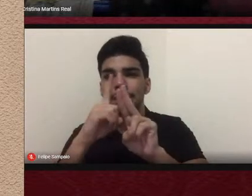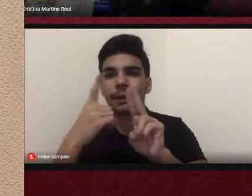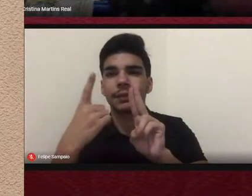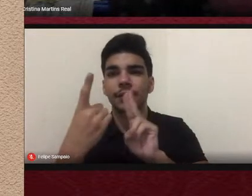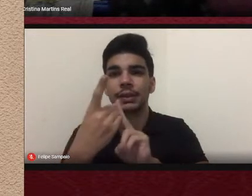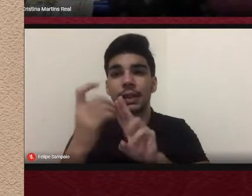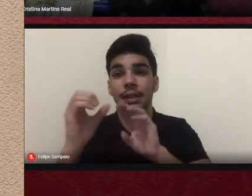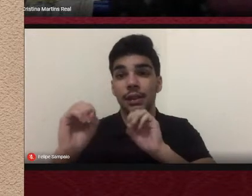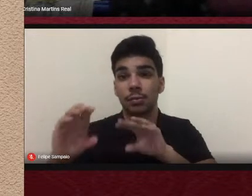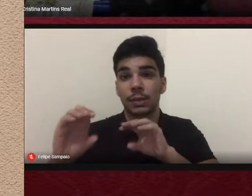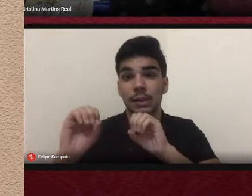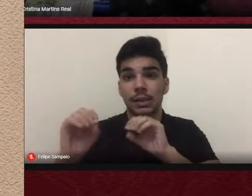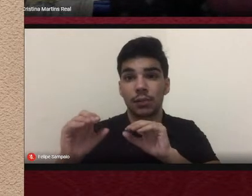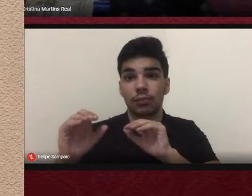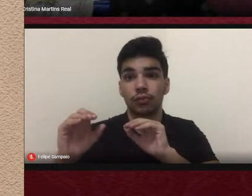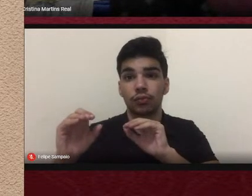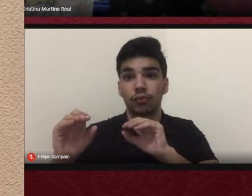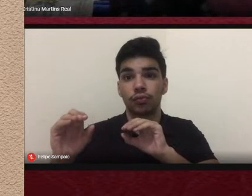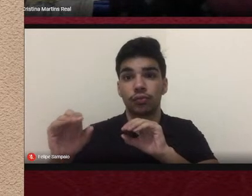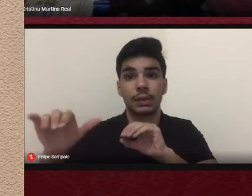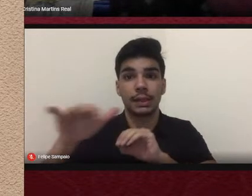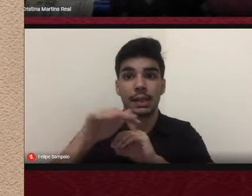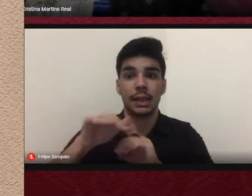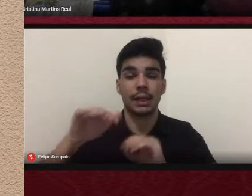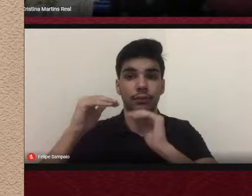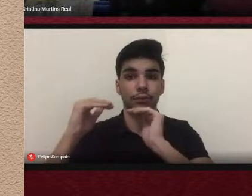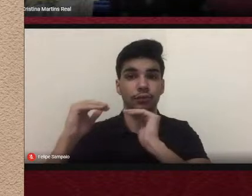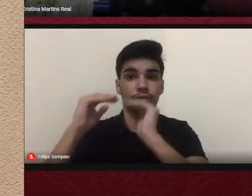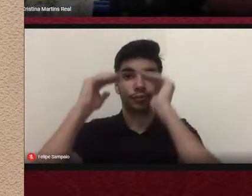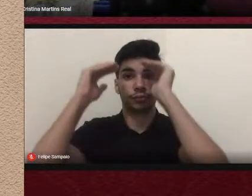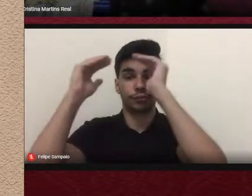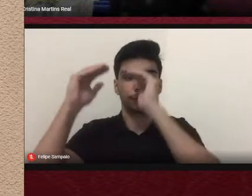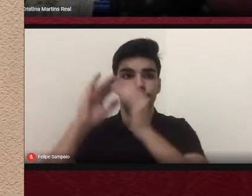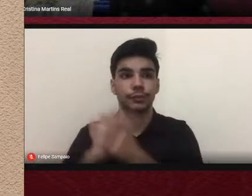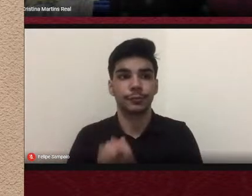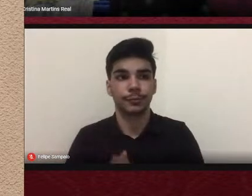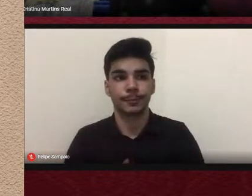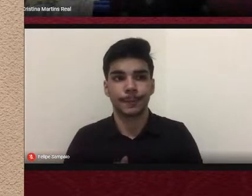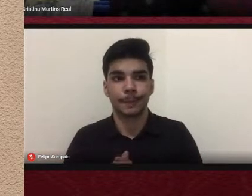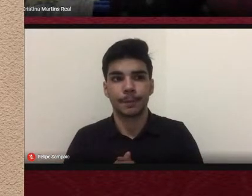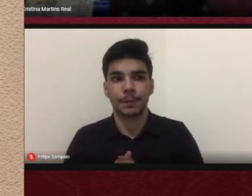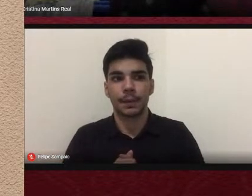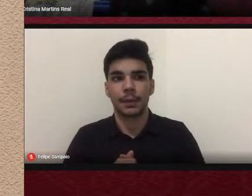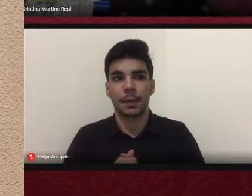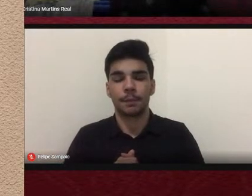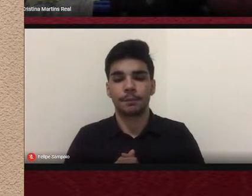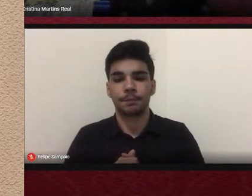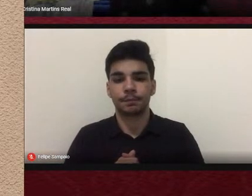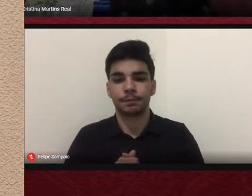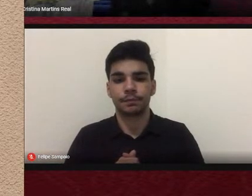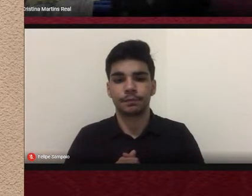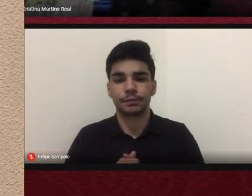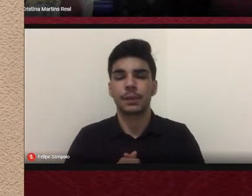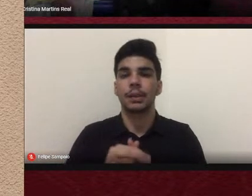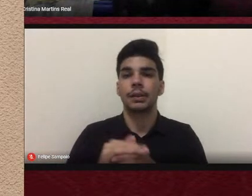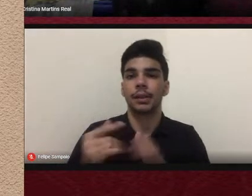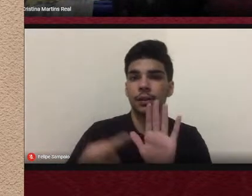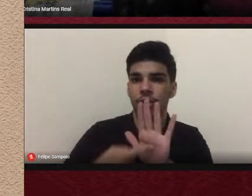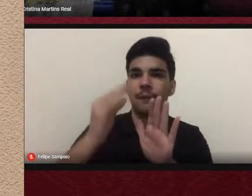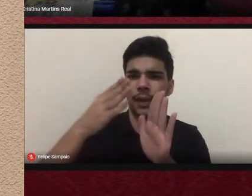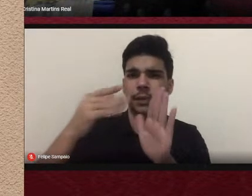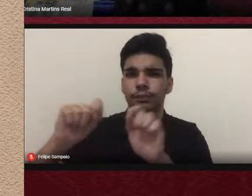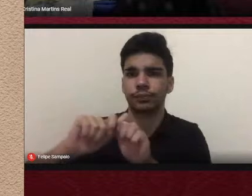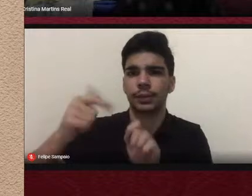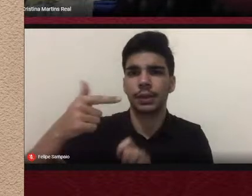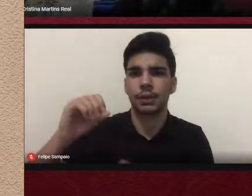Observando como a UFGD, a expansão promovida pela UFGD, com a criação dela, desde 2005 até aquele